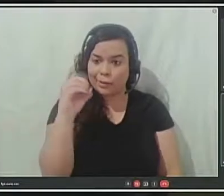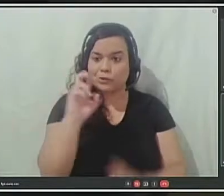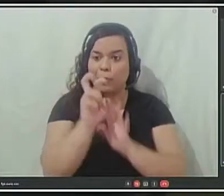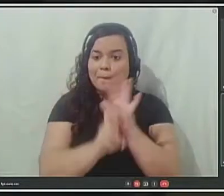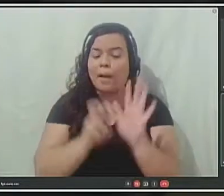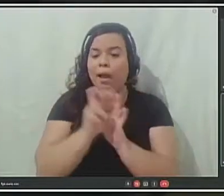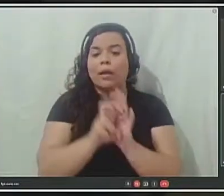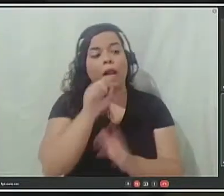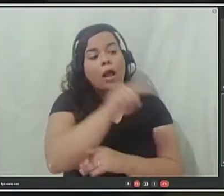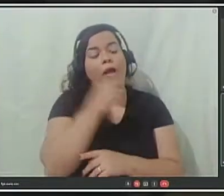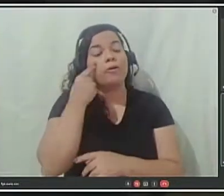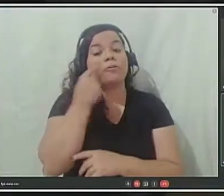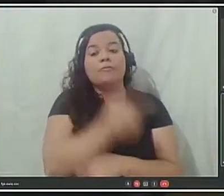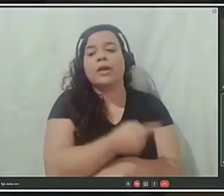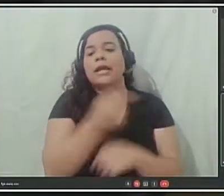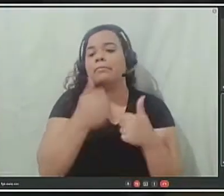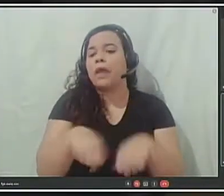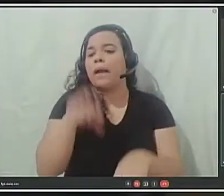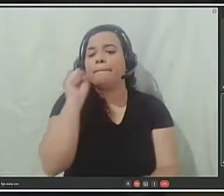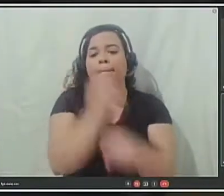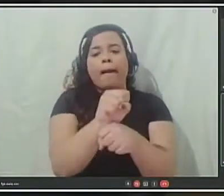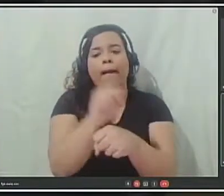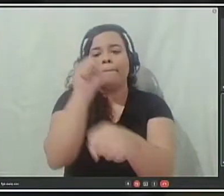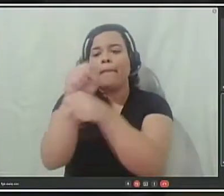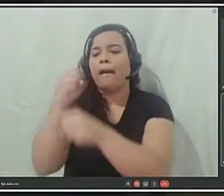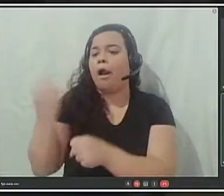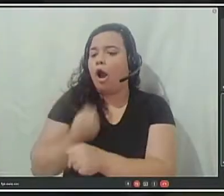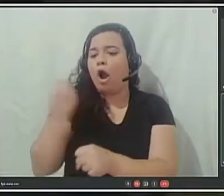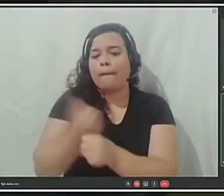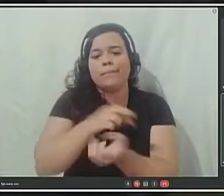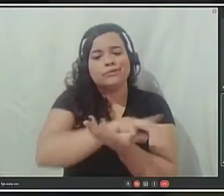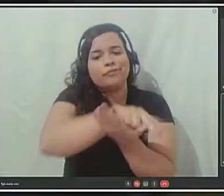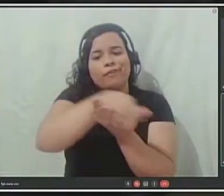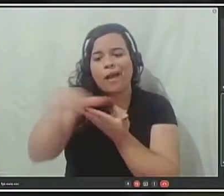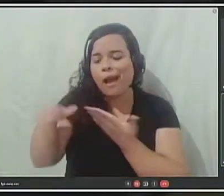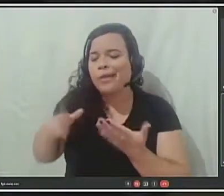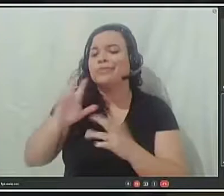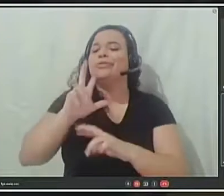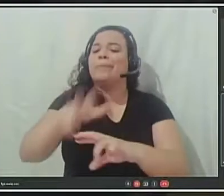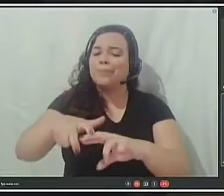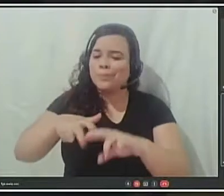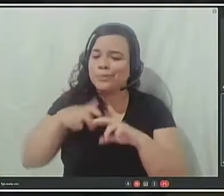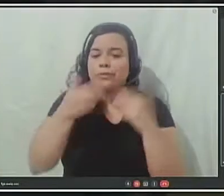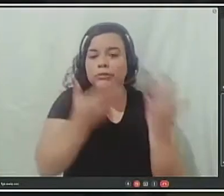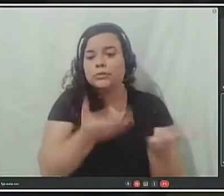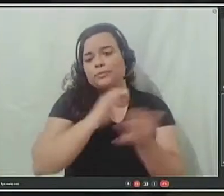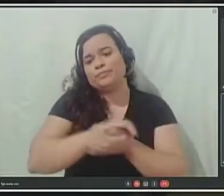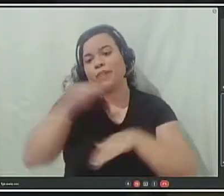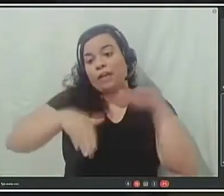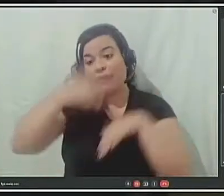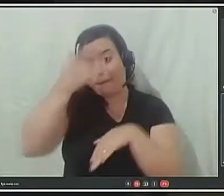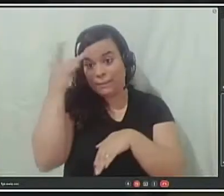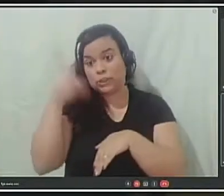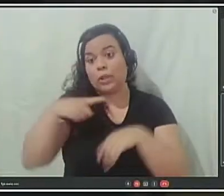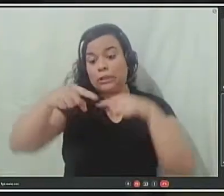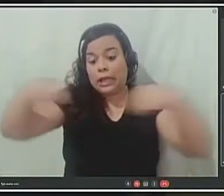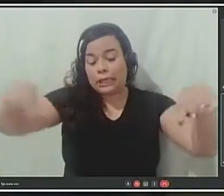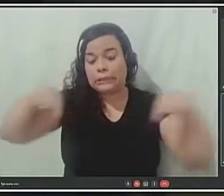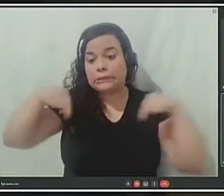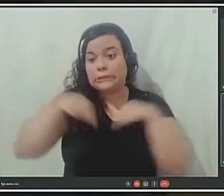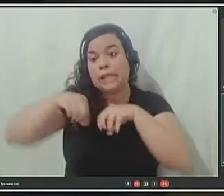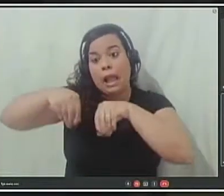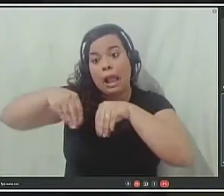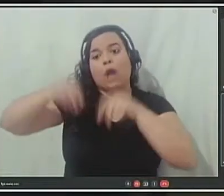obras futuras em nossa cidade por cada munícipe. Muitas vezes a pessoa tem um terreno onde é uma área que pode ser